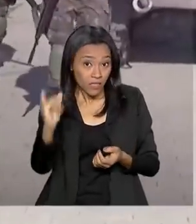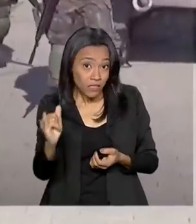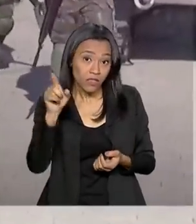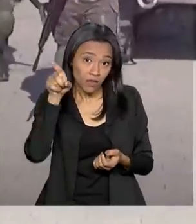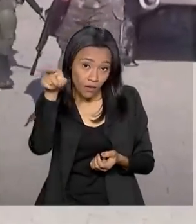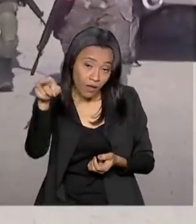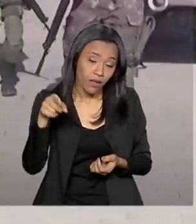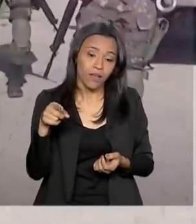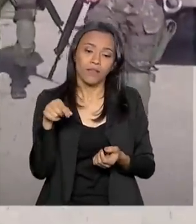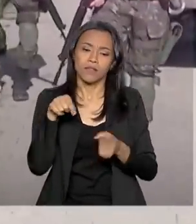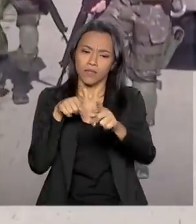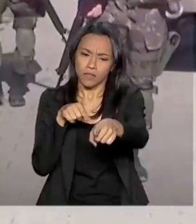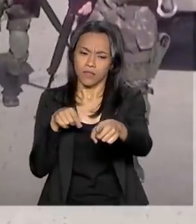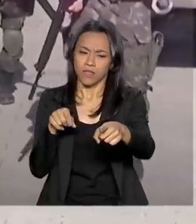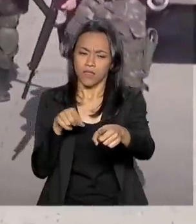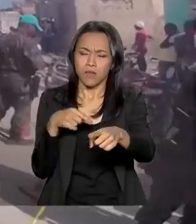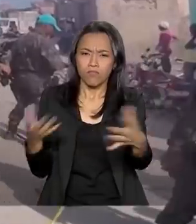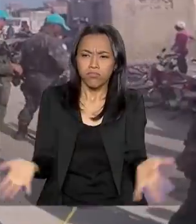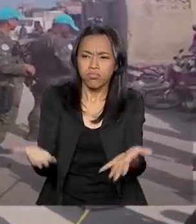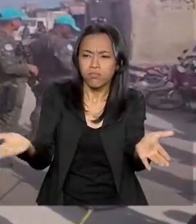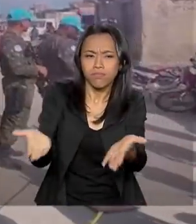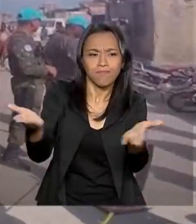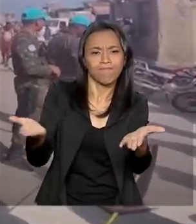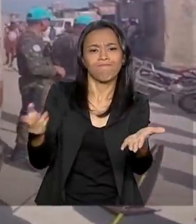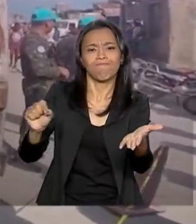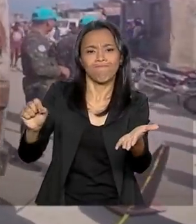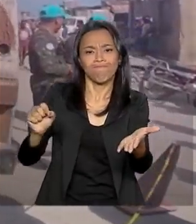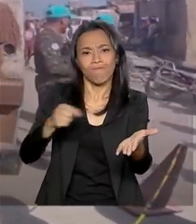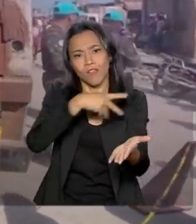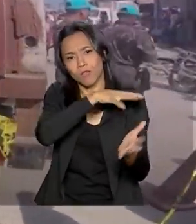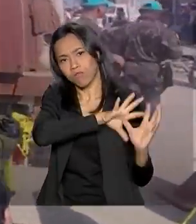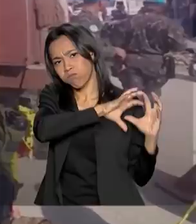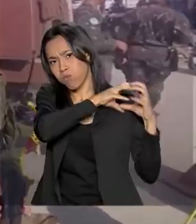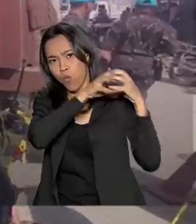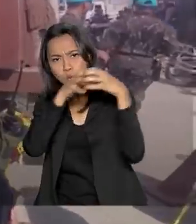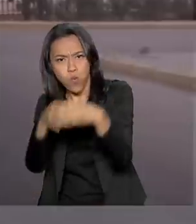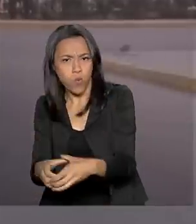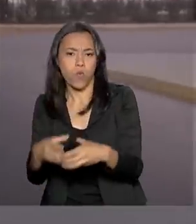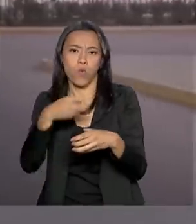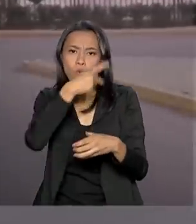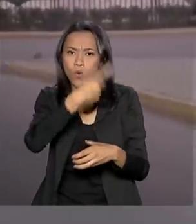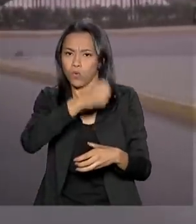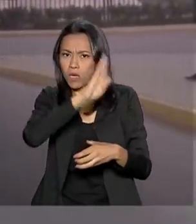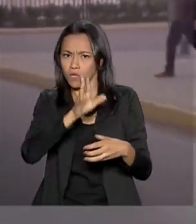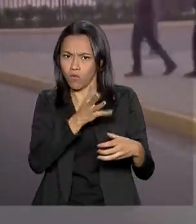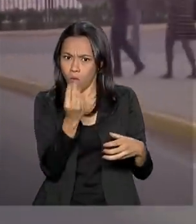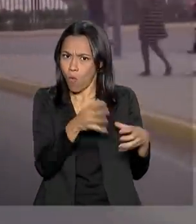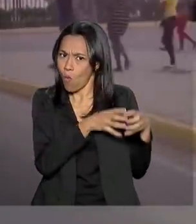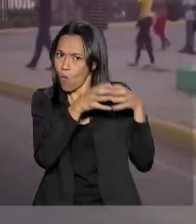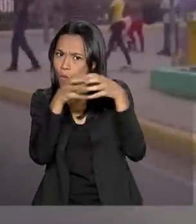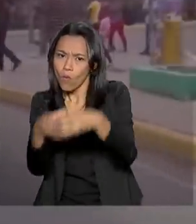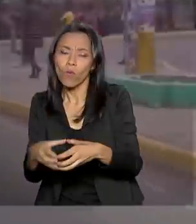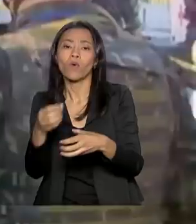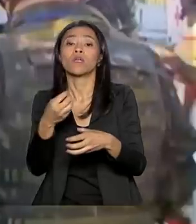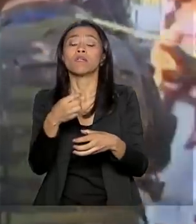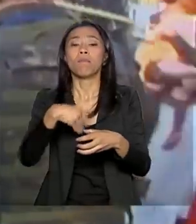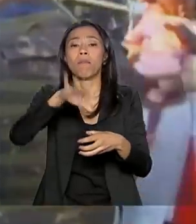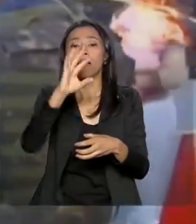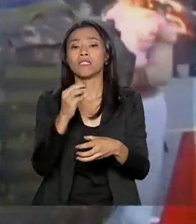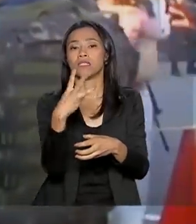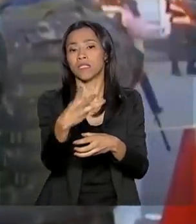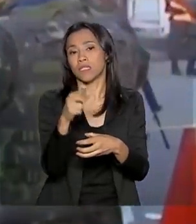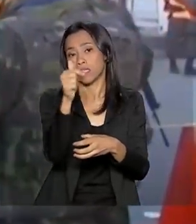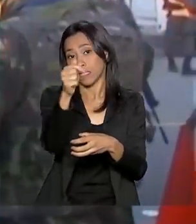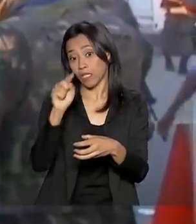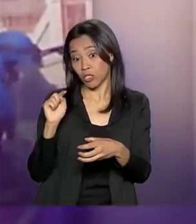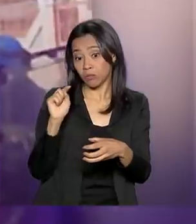Ali, as Forças Armadas mobilizaram o maior efetivo brasileiro no exterior. Foram mais de 37 mil militares